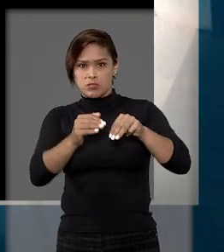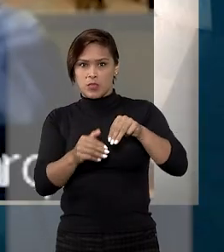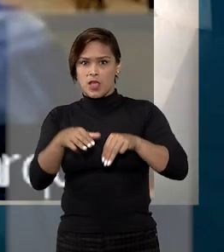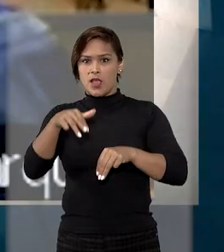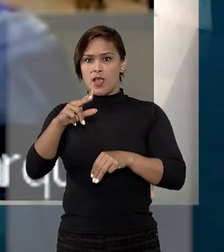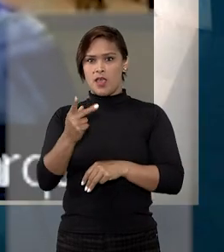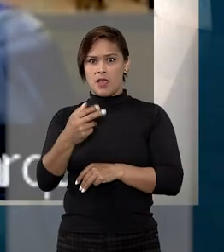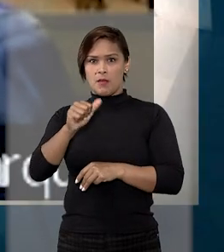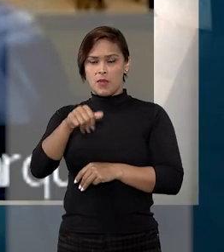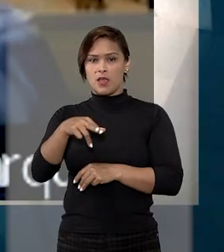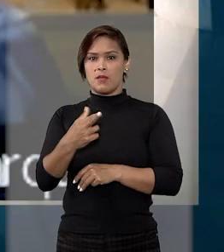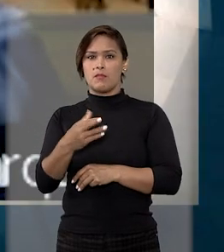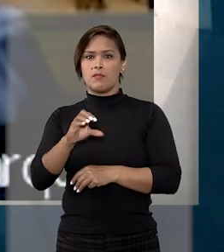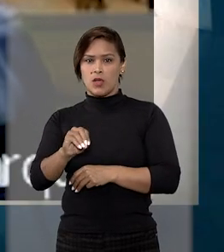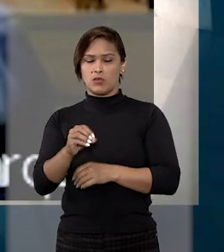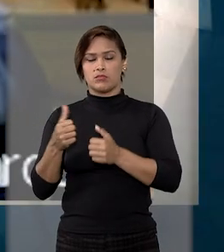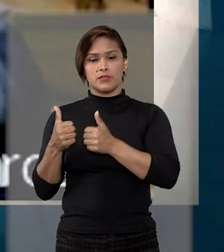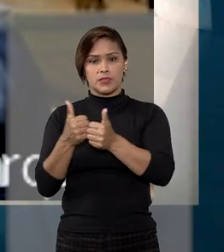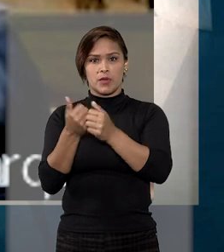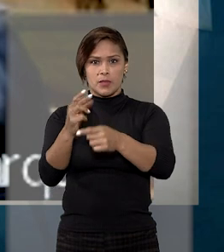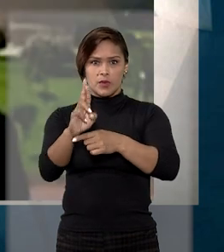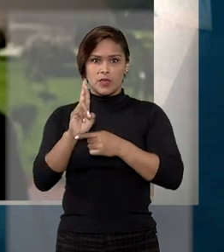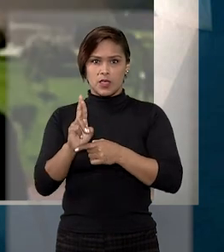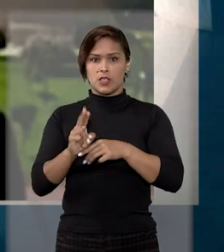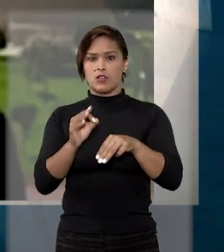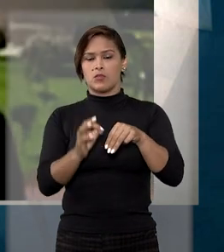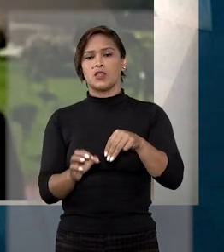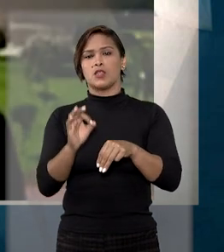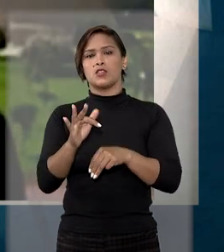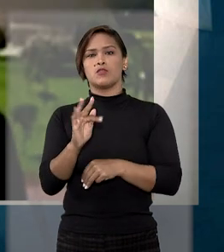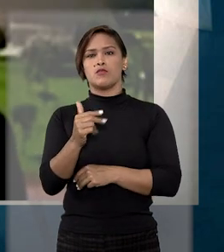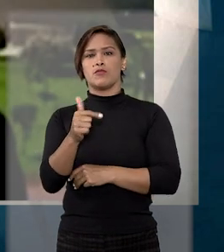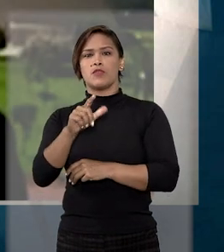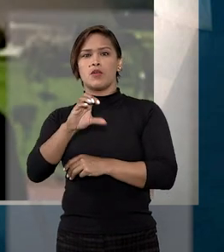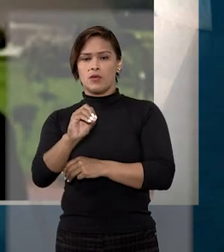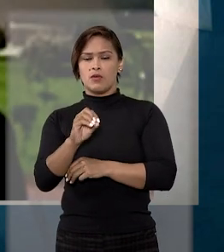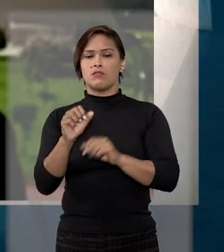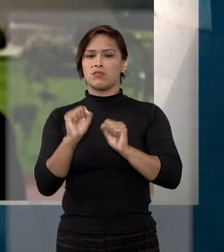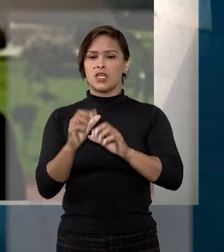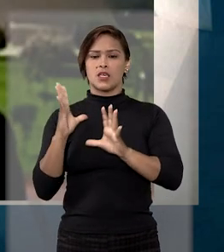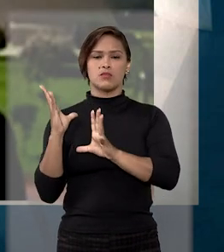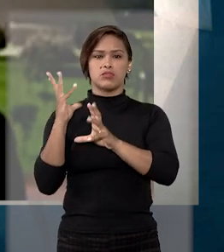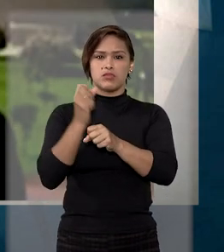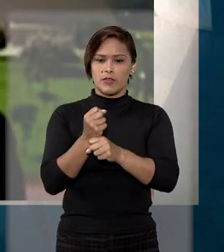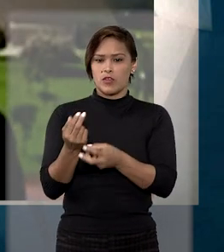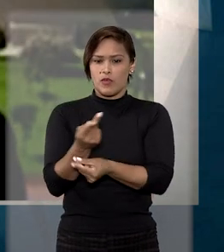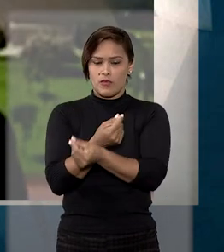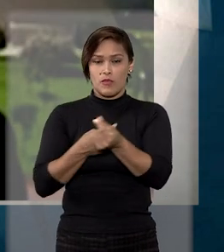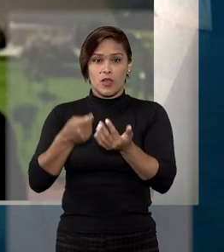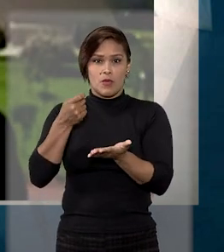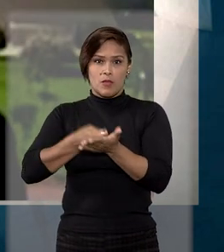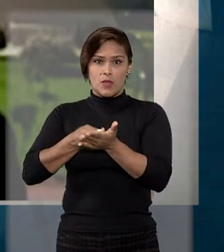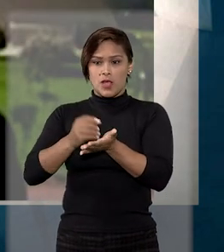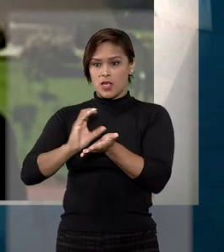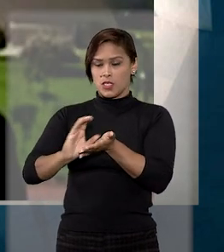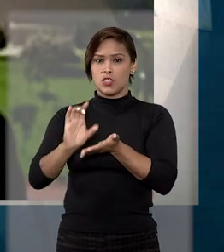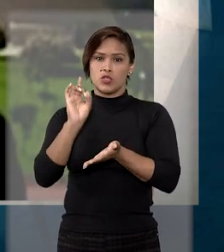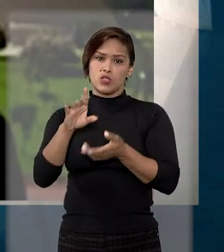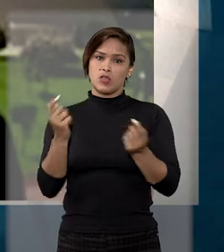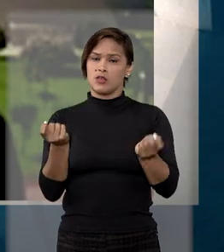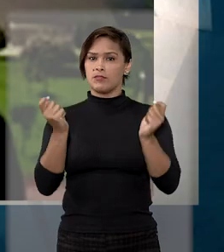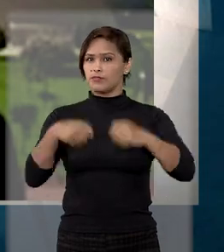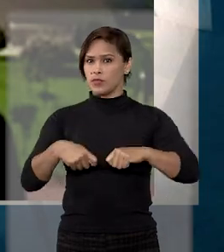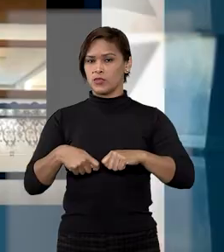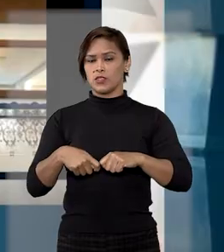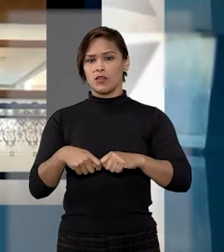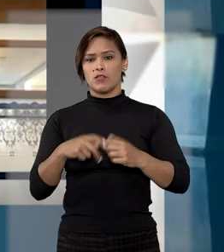Benjamin e Mauro Campbell Marx acompanharam o relator ministro Francisco Falcão, para quem a revisão das verbas indenizatórias só